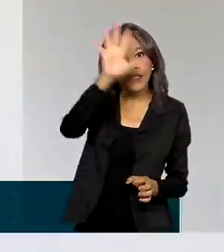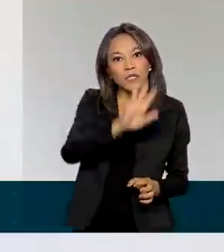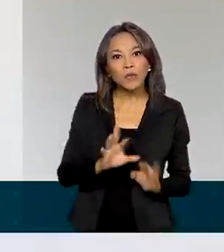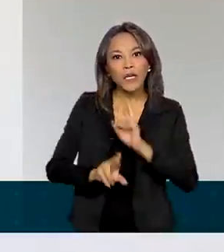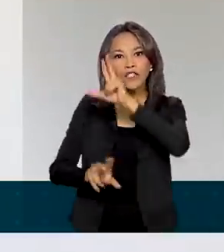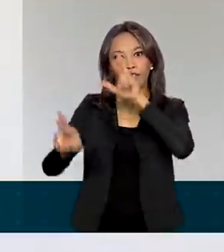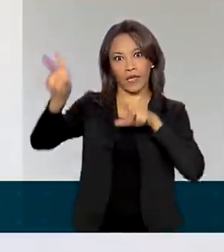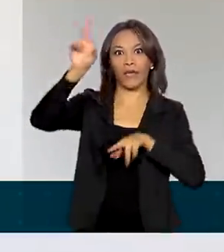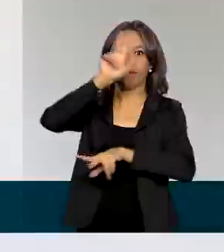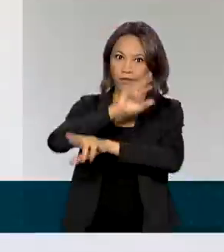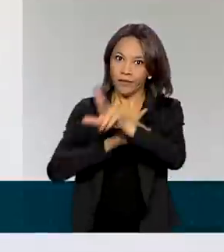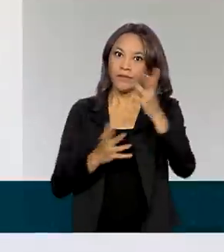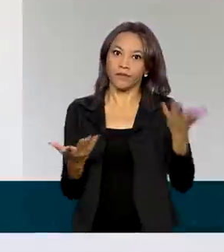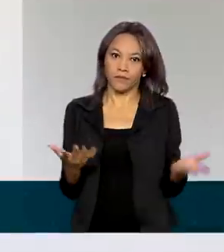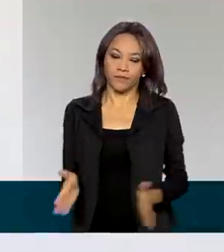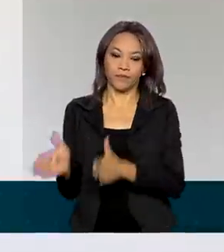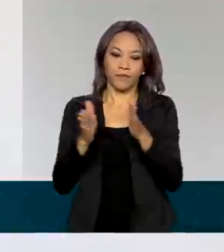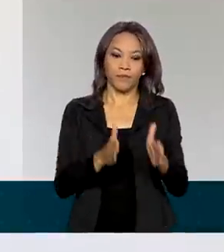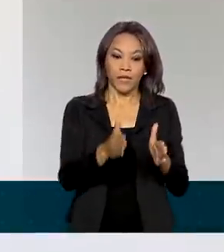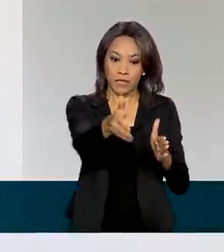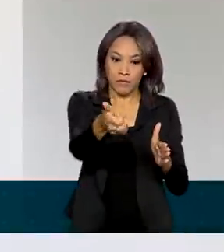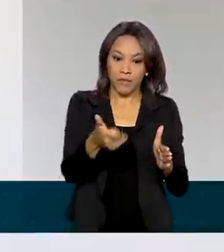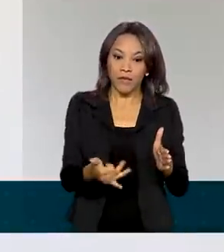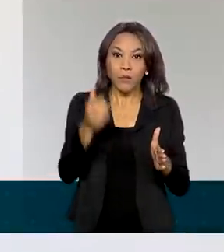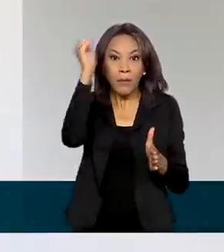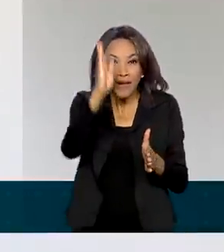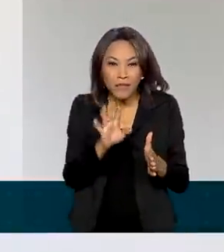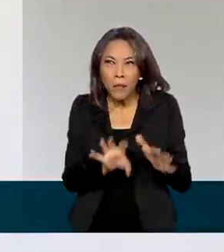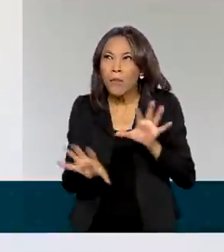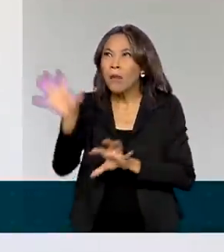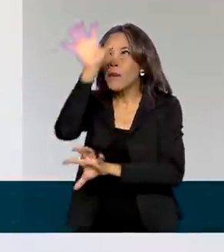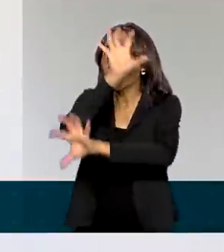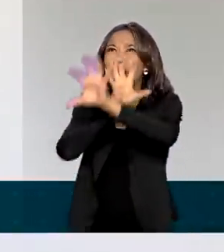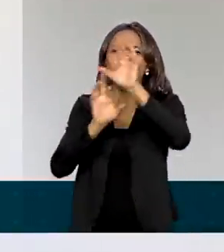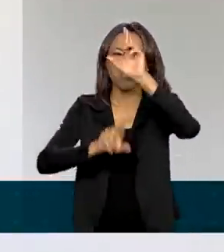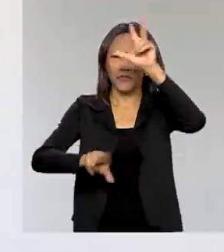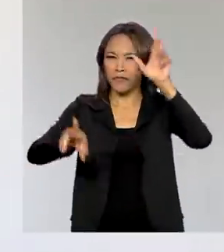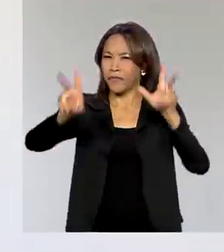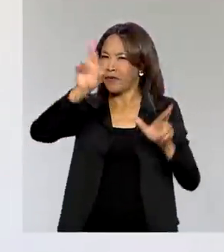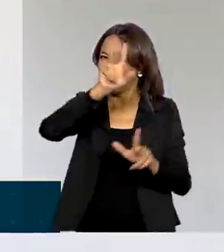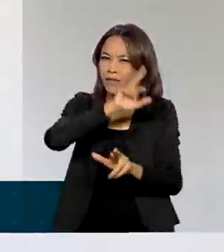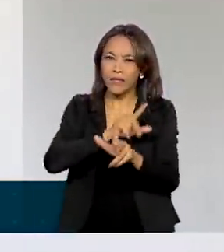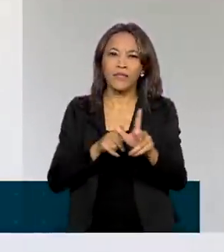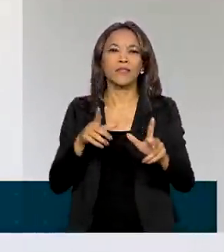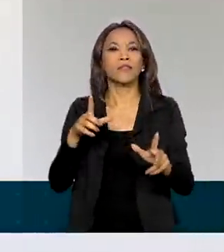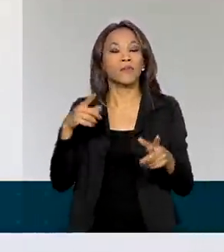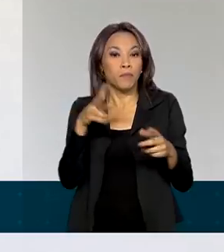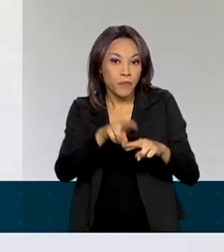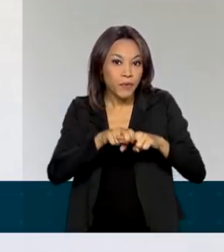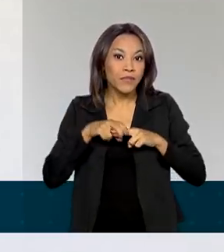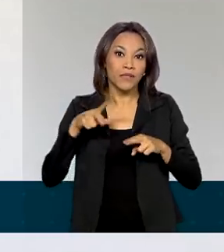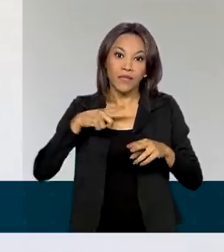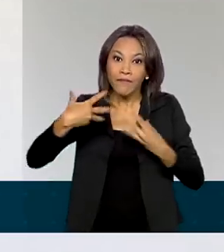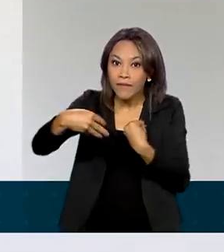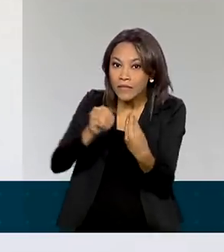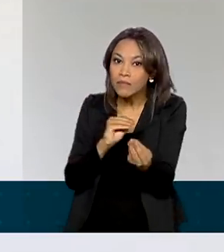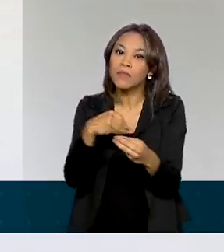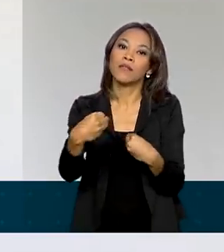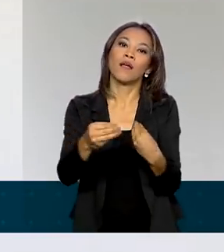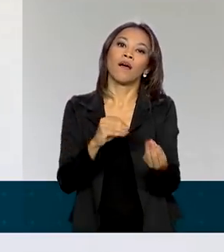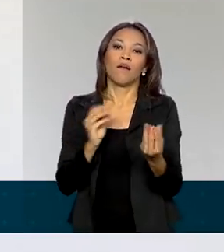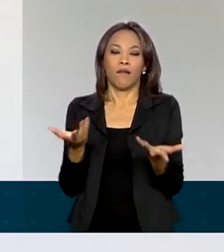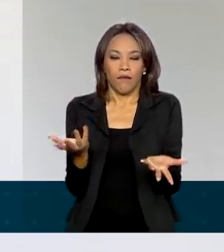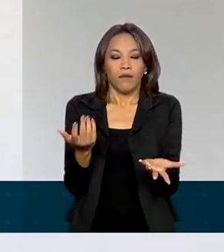muito heterogêneas e com isso ter a flexibilidade de apoiar, reconhecer e